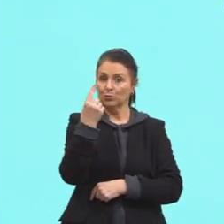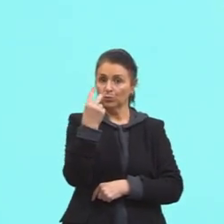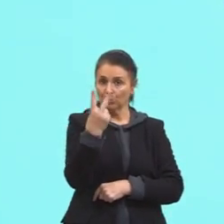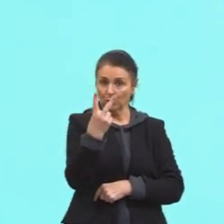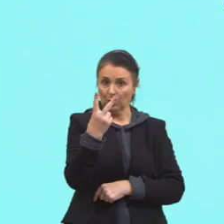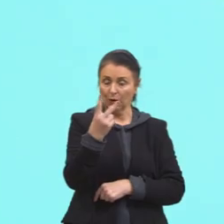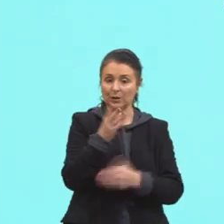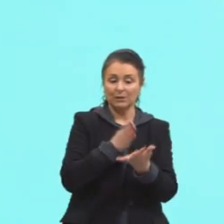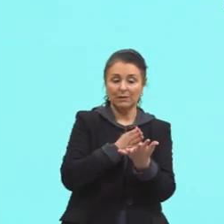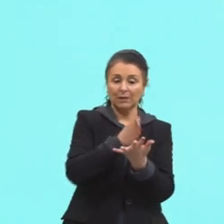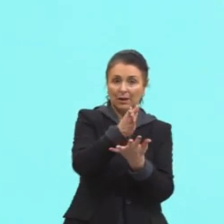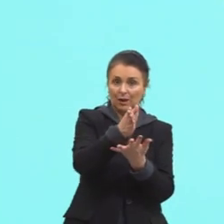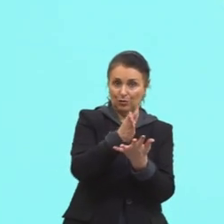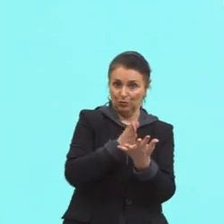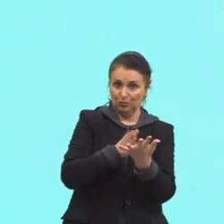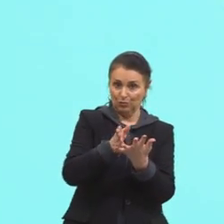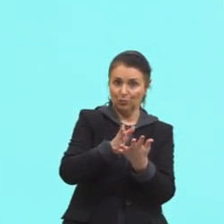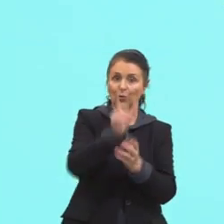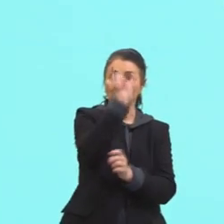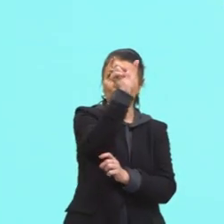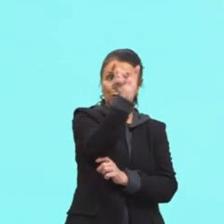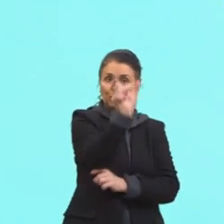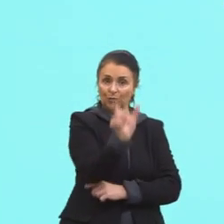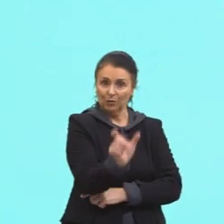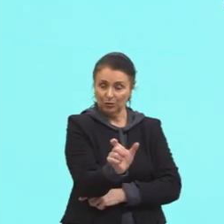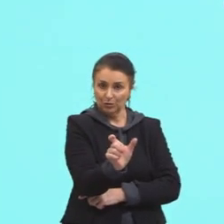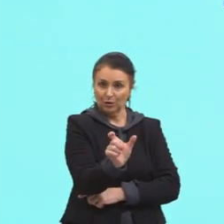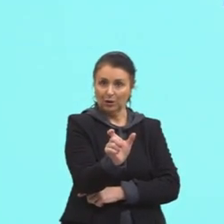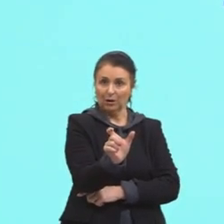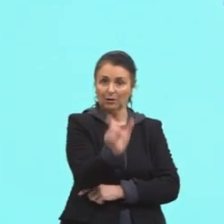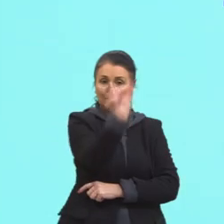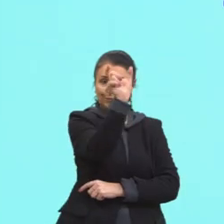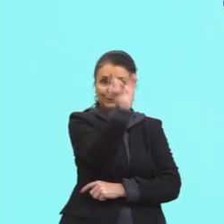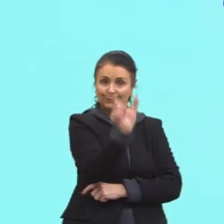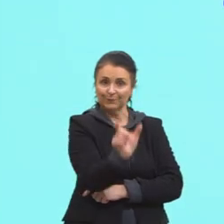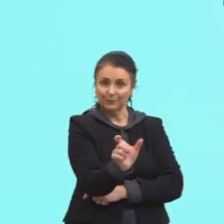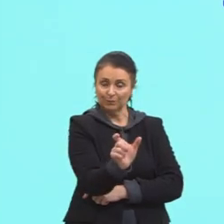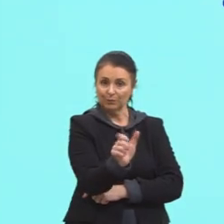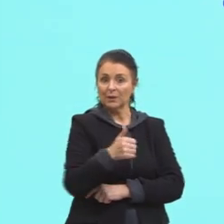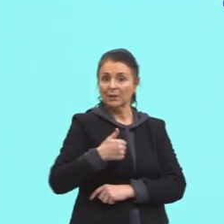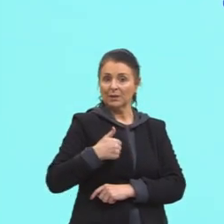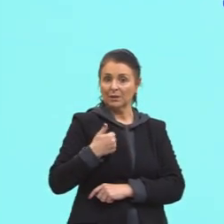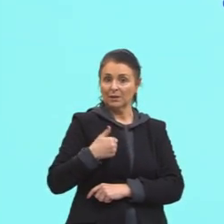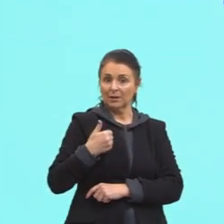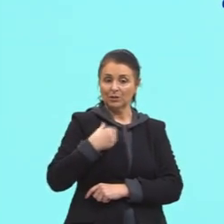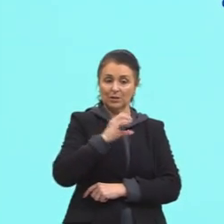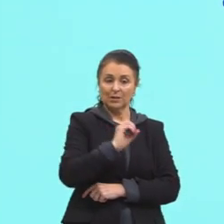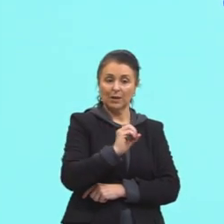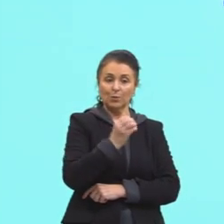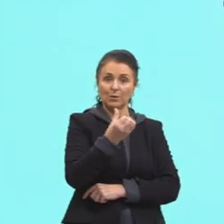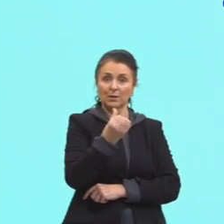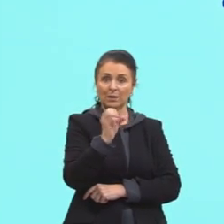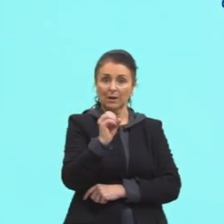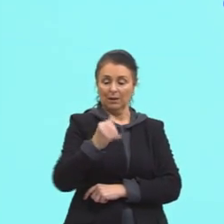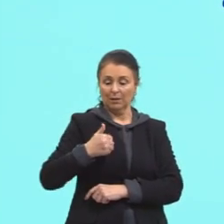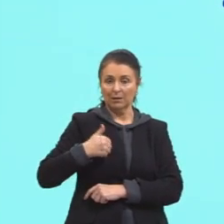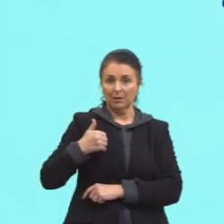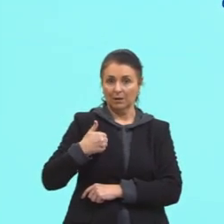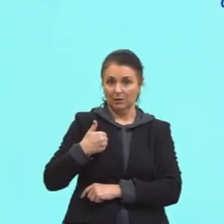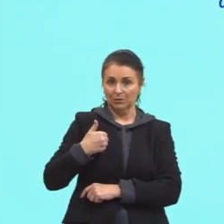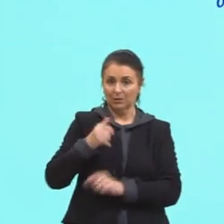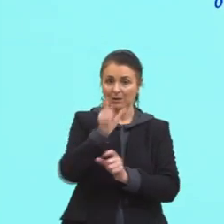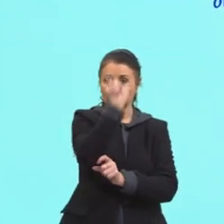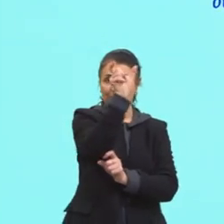O eixo vertical, nesse caso aqui, são as faixas etárias, de 0 até 60 anos, tá? Aqui, ó,